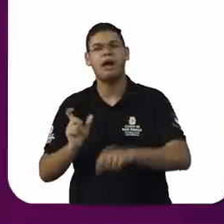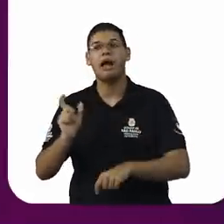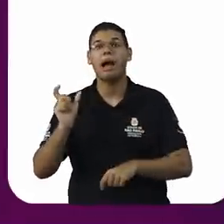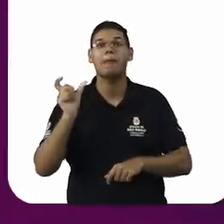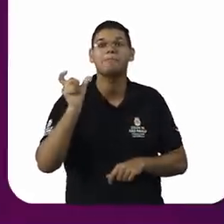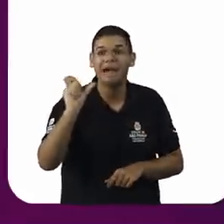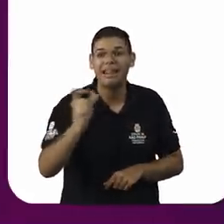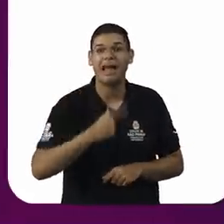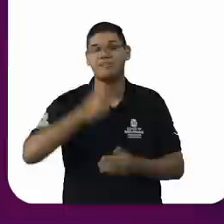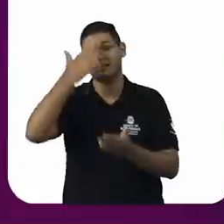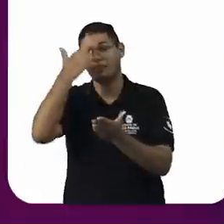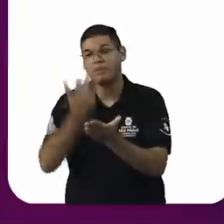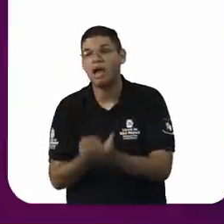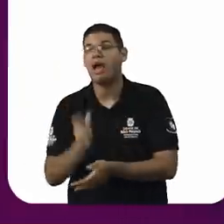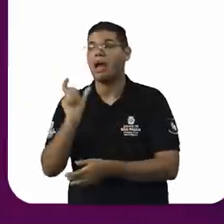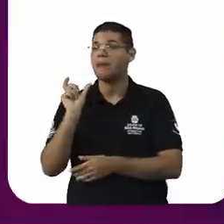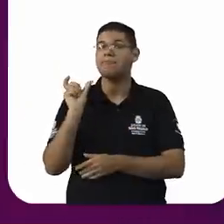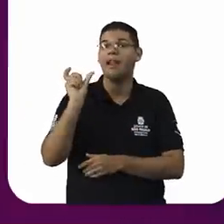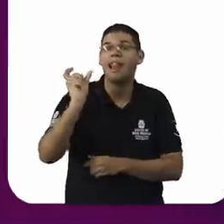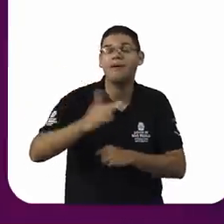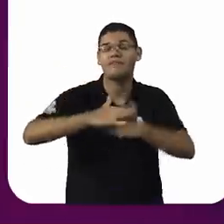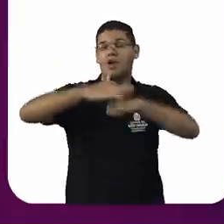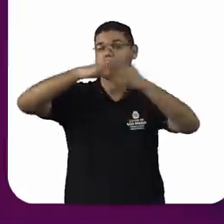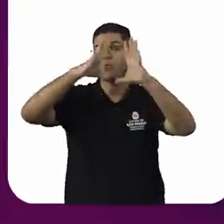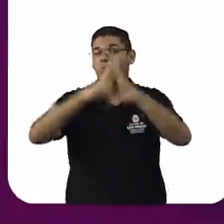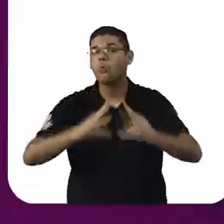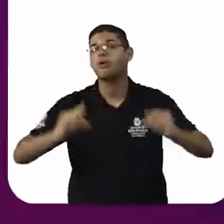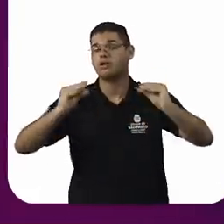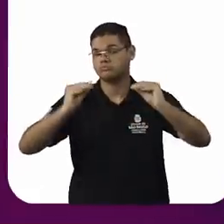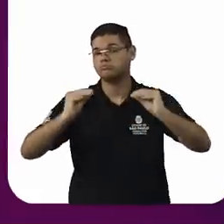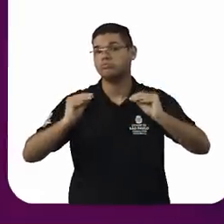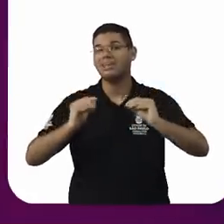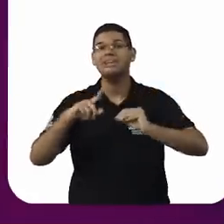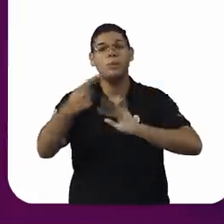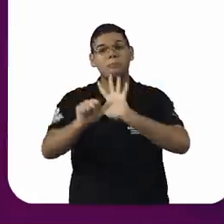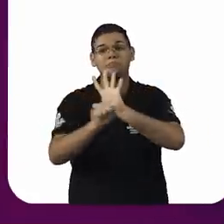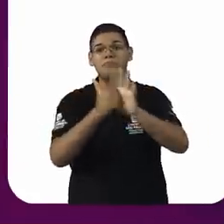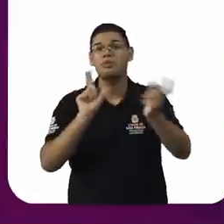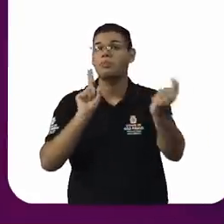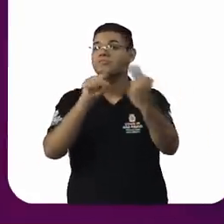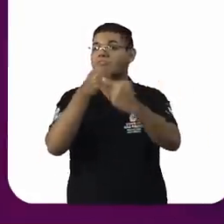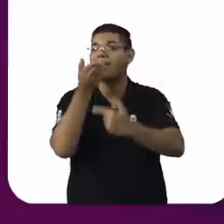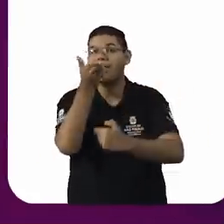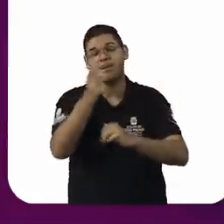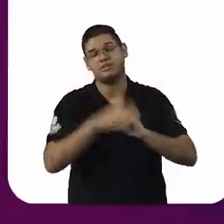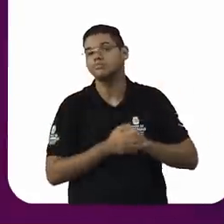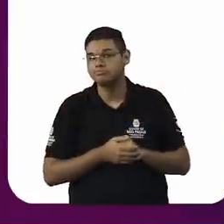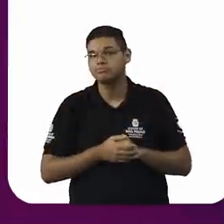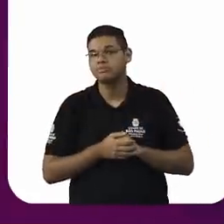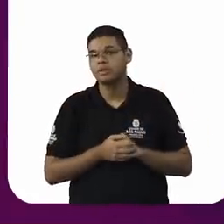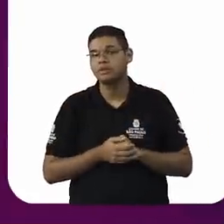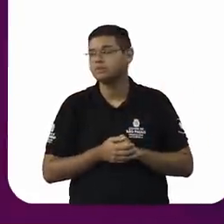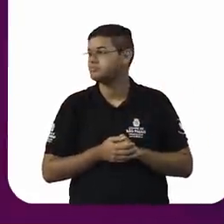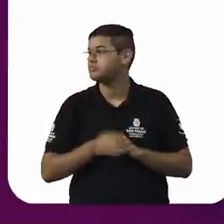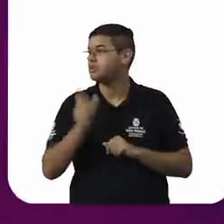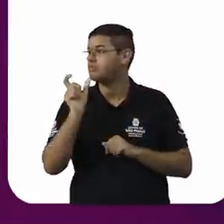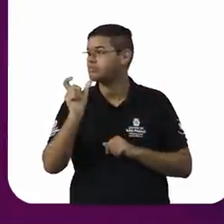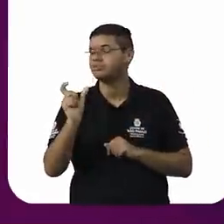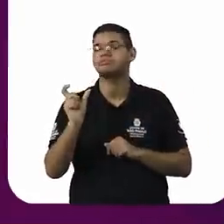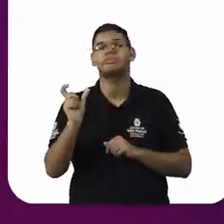somos, a palavra cura. Então, o primeiro ponto é esse. Então, o Ocidente, ele não tem um compromisso com a palavra.